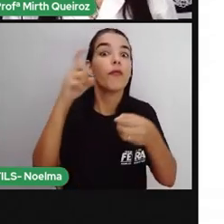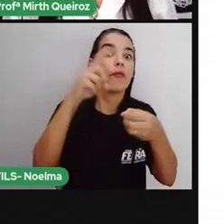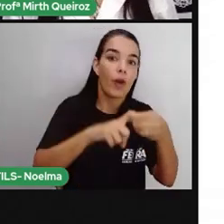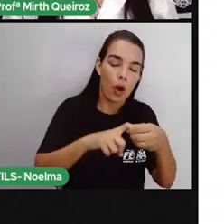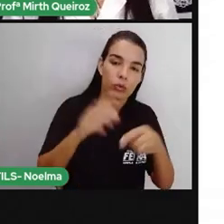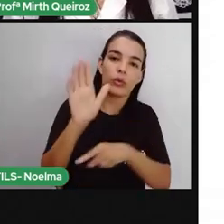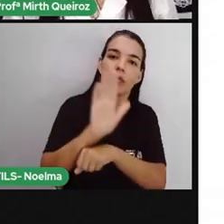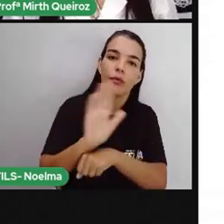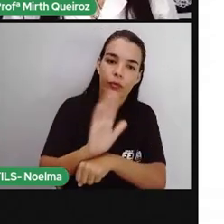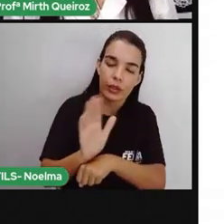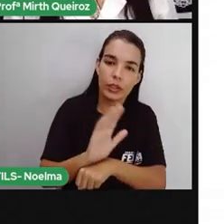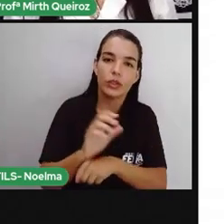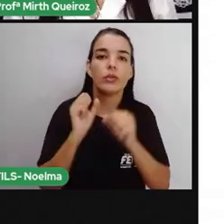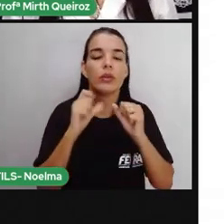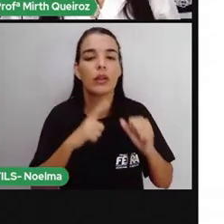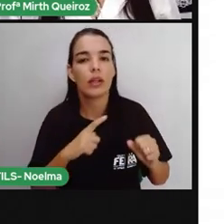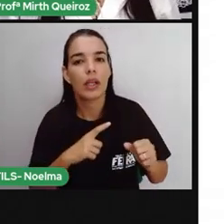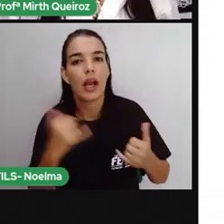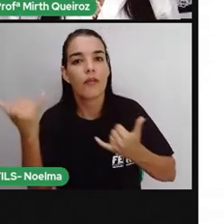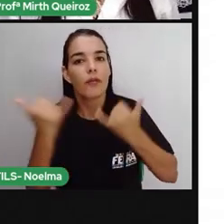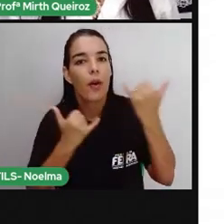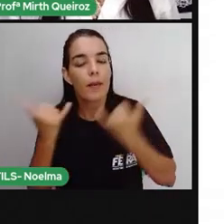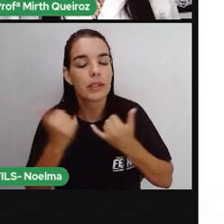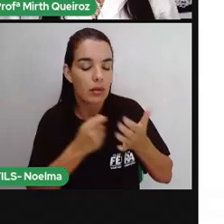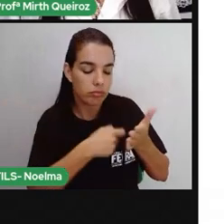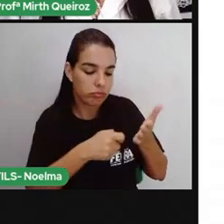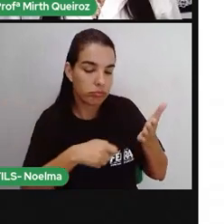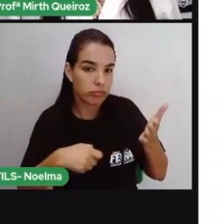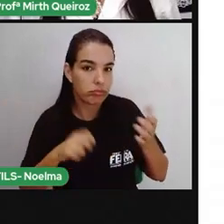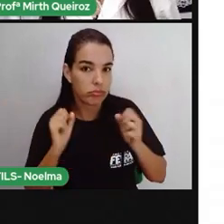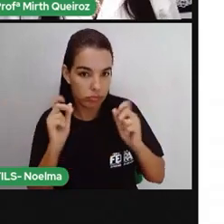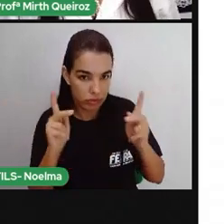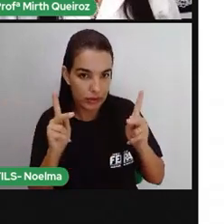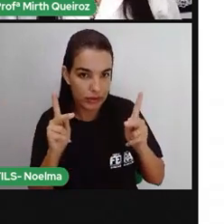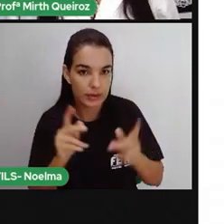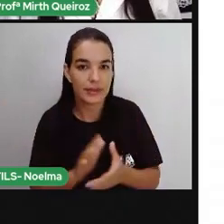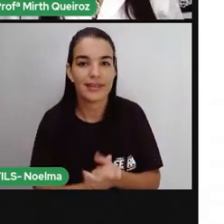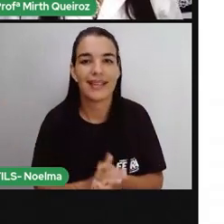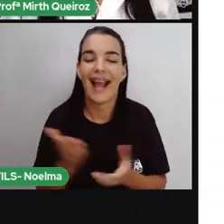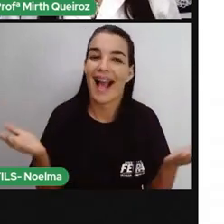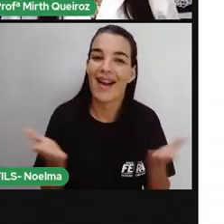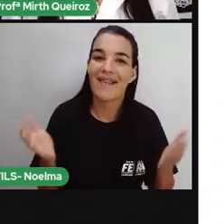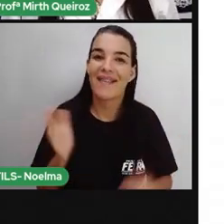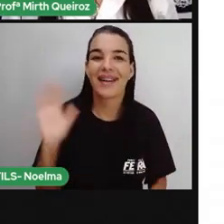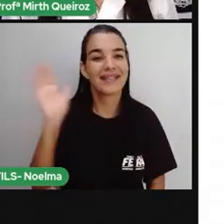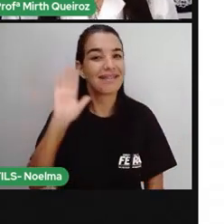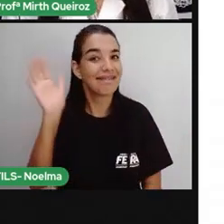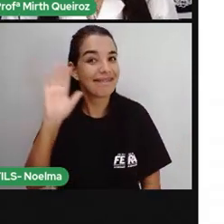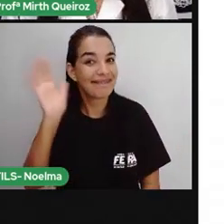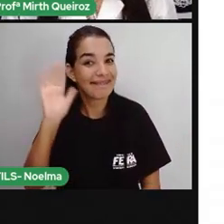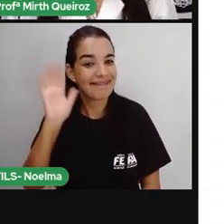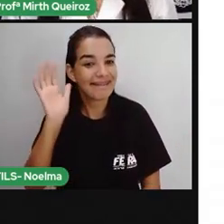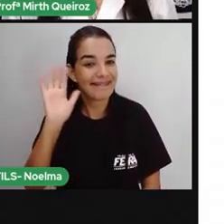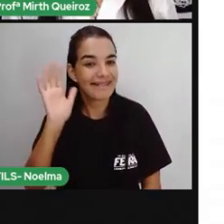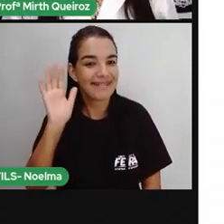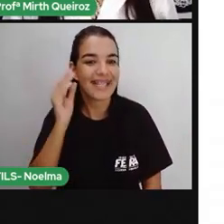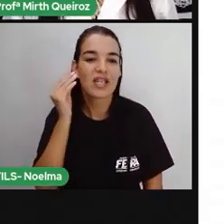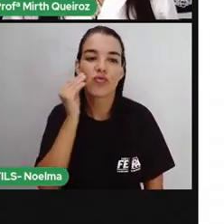o vídeo, pegue essas informações para fazer esse registro, tá? A prova vai ficando por aqui, né?